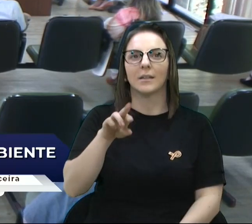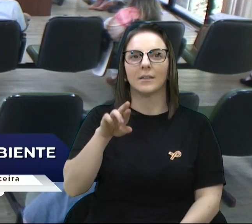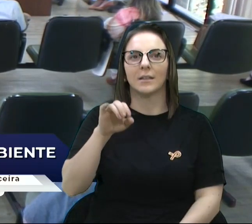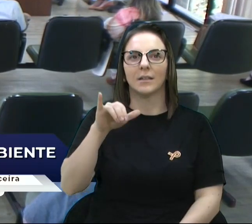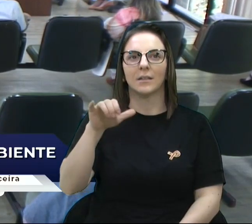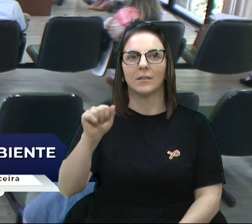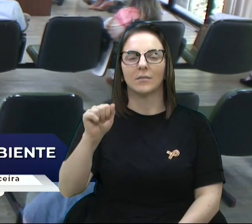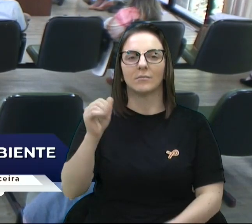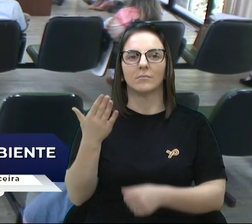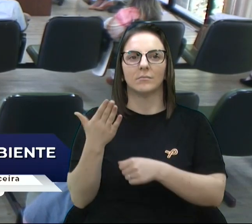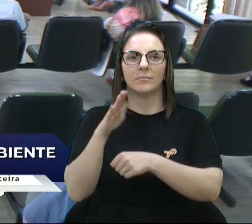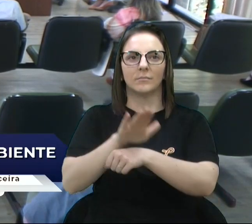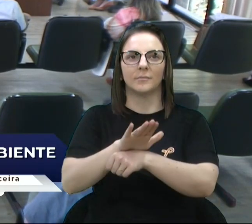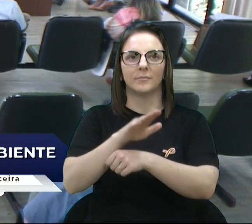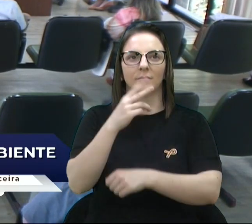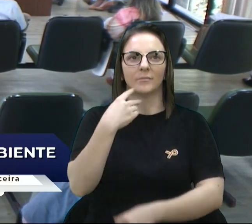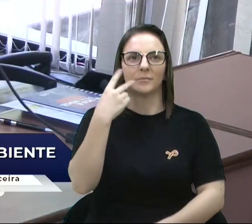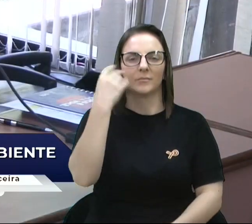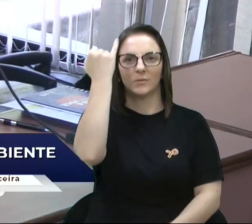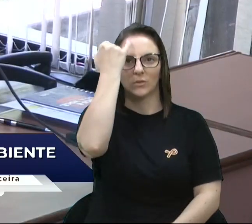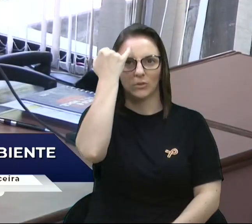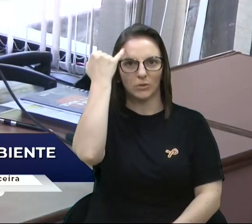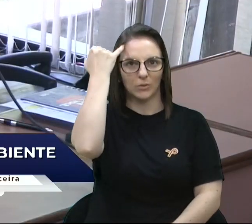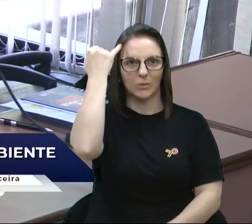Boa tarde a